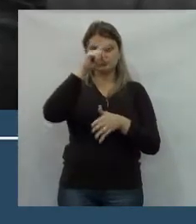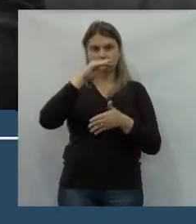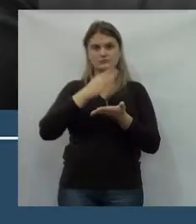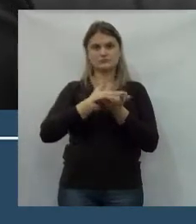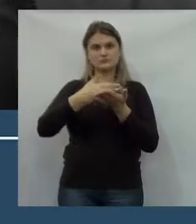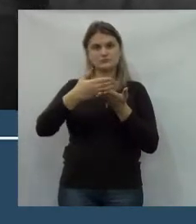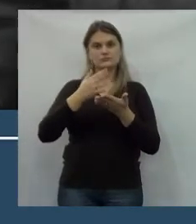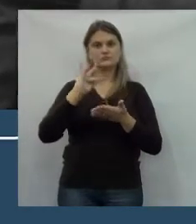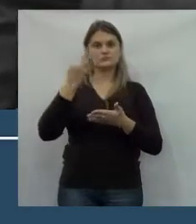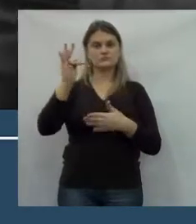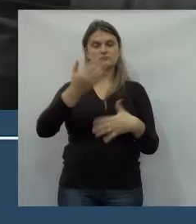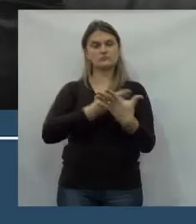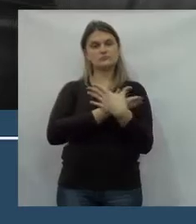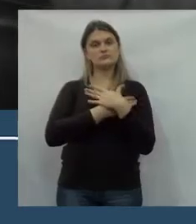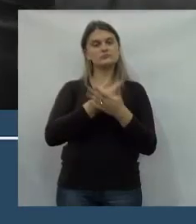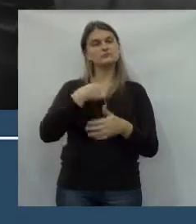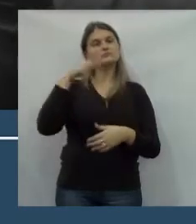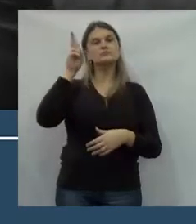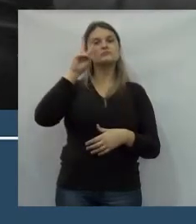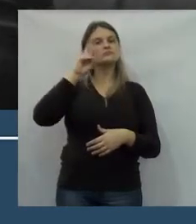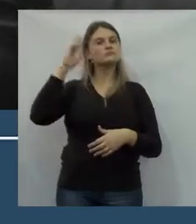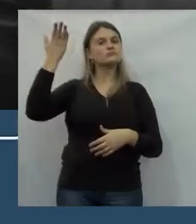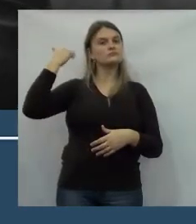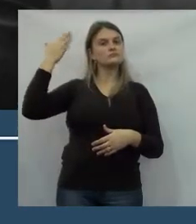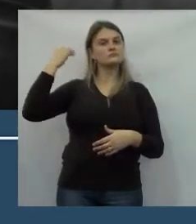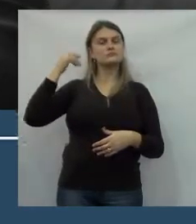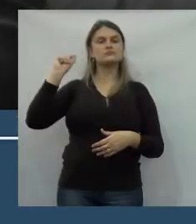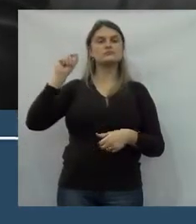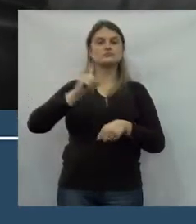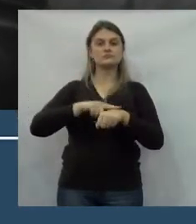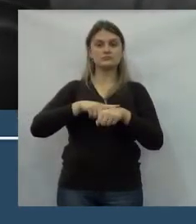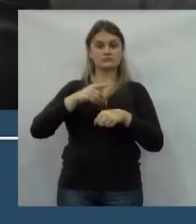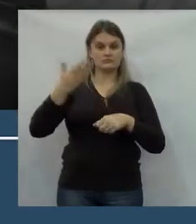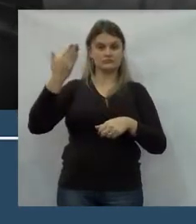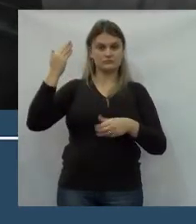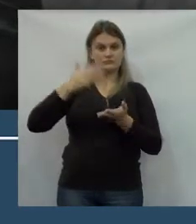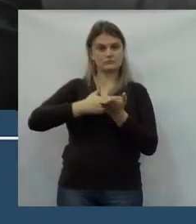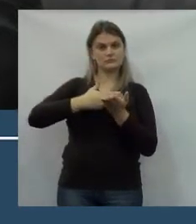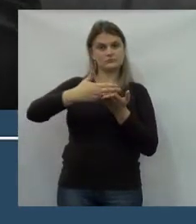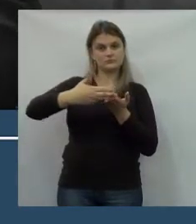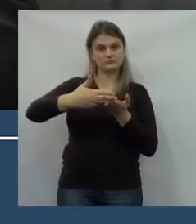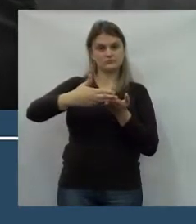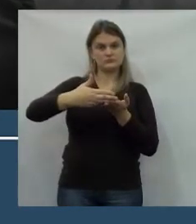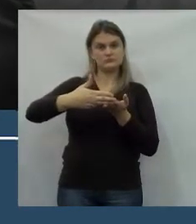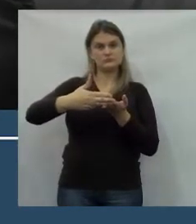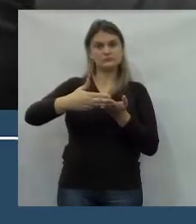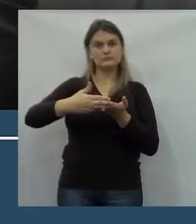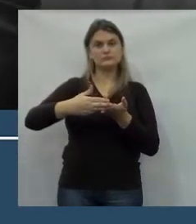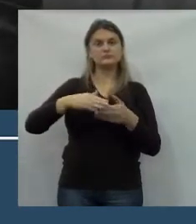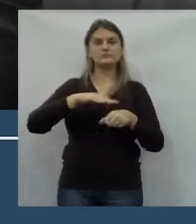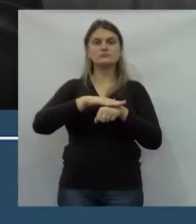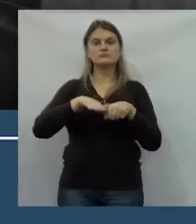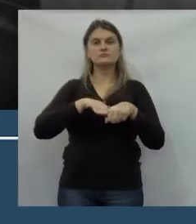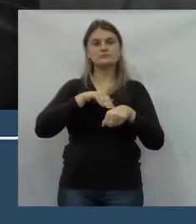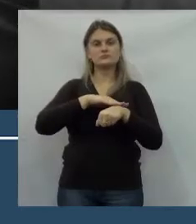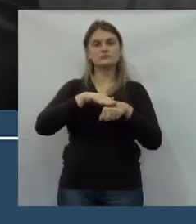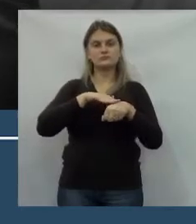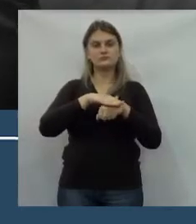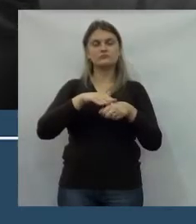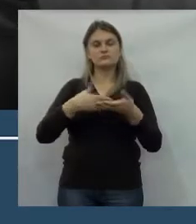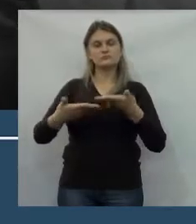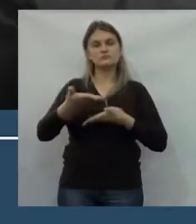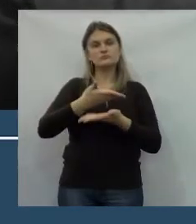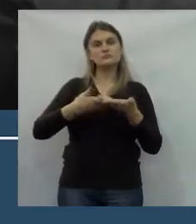Nuaçu, eu me lembrei de que na época, no início das conversações